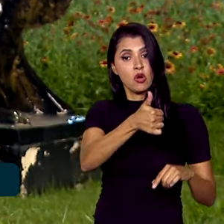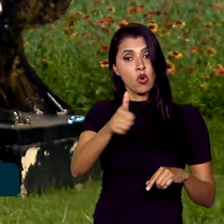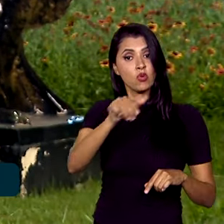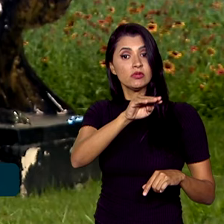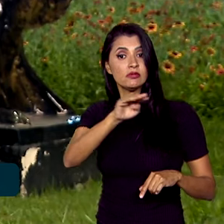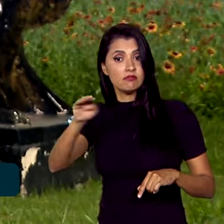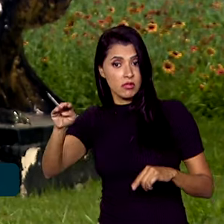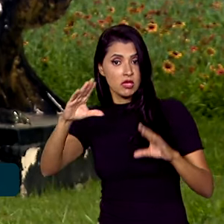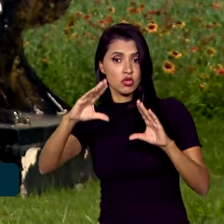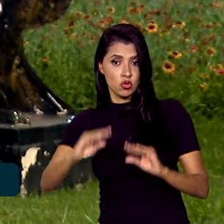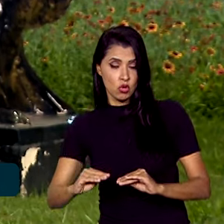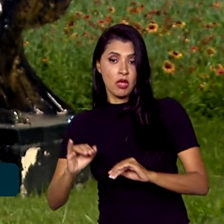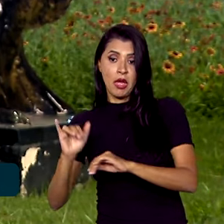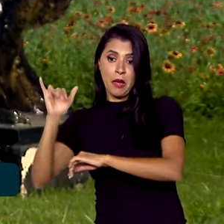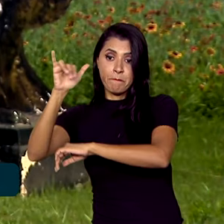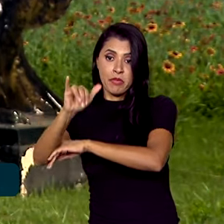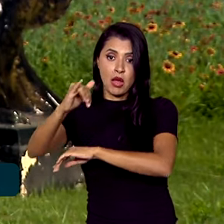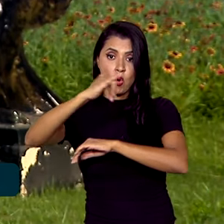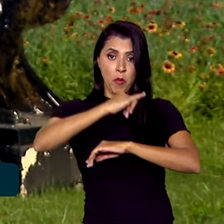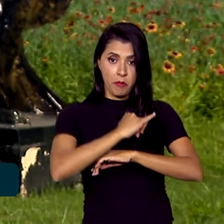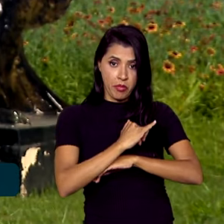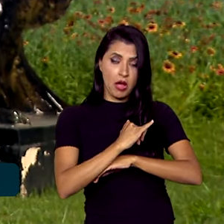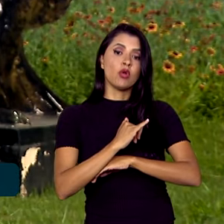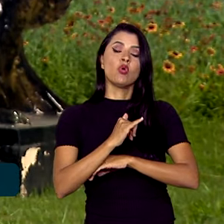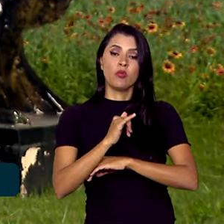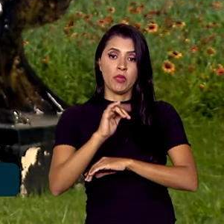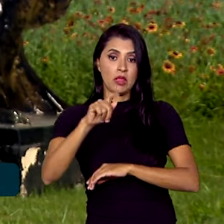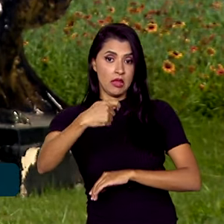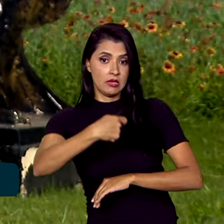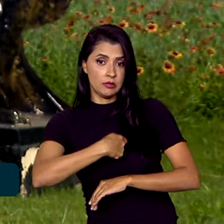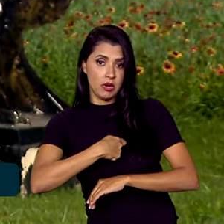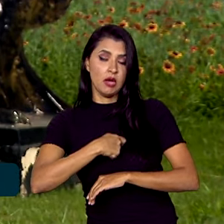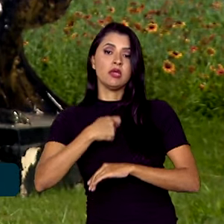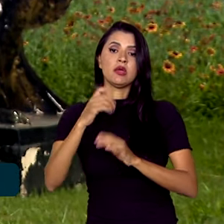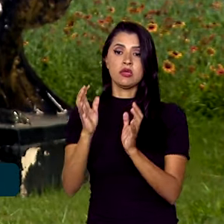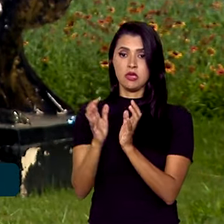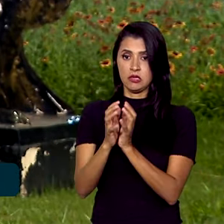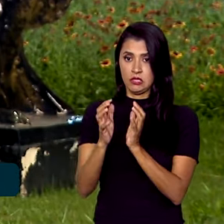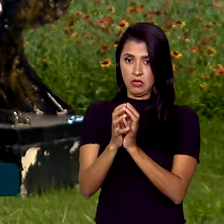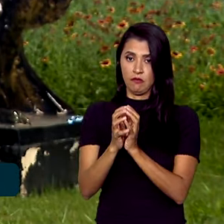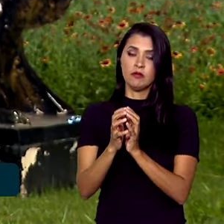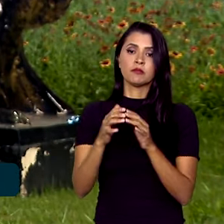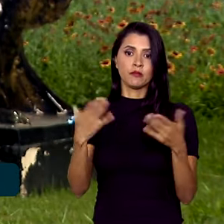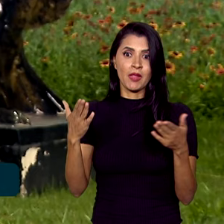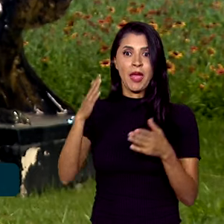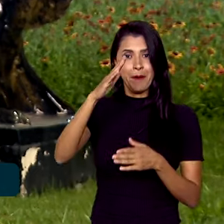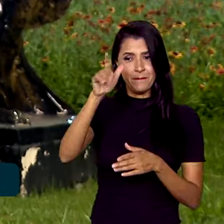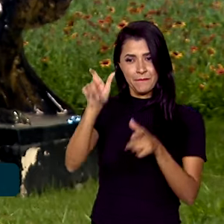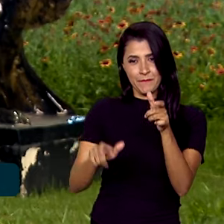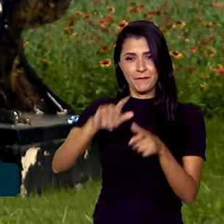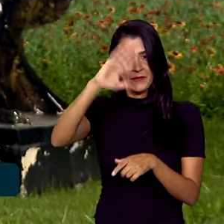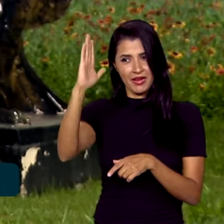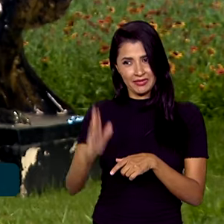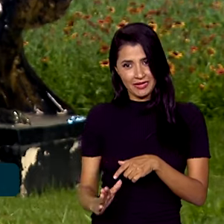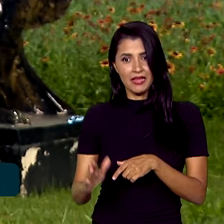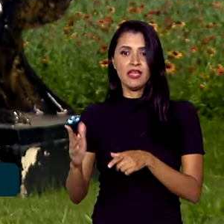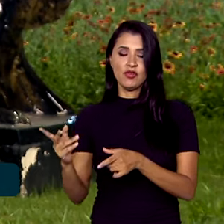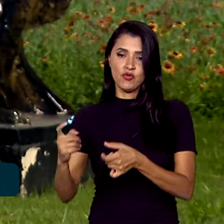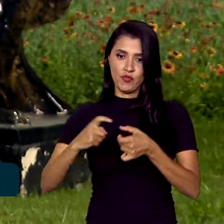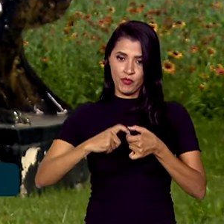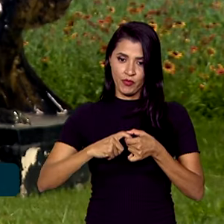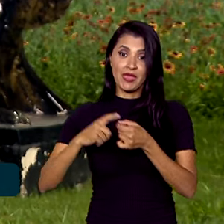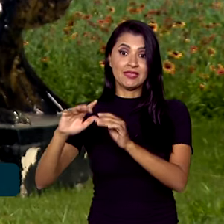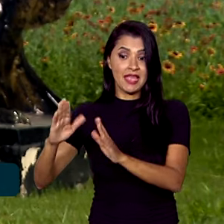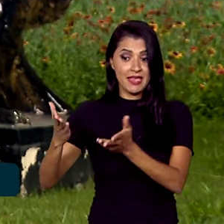depois de duas paradas técnicas em Las Palmas, na Espanha e em Recife. E esses brasileiros serão repatriados pelo presidente,